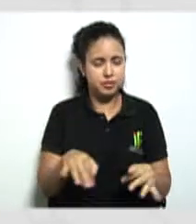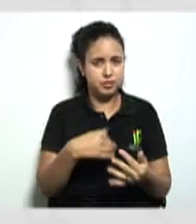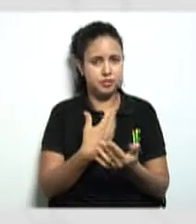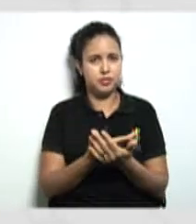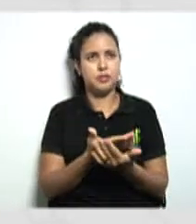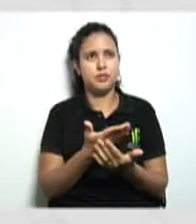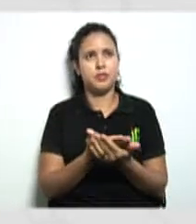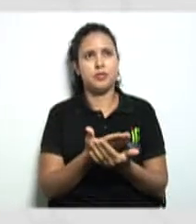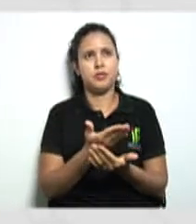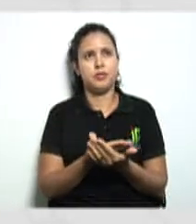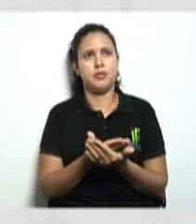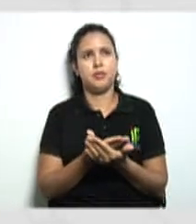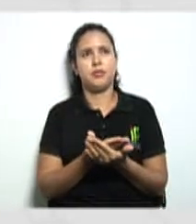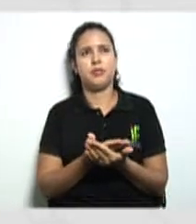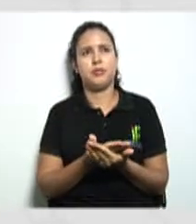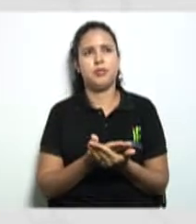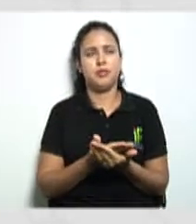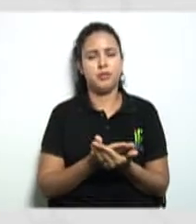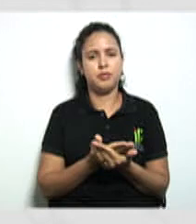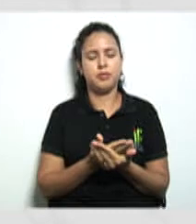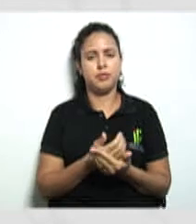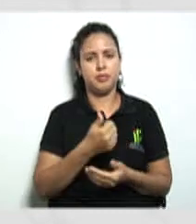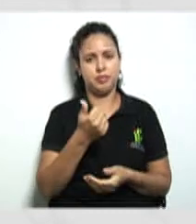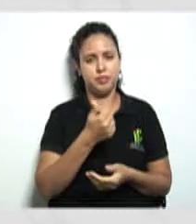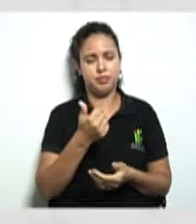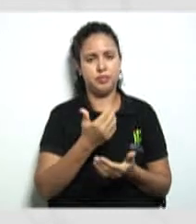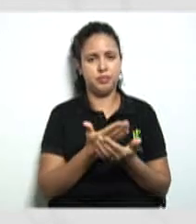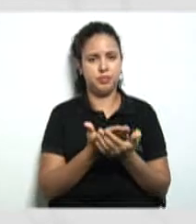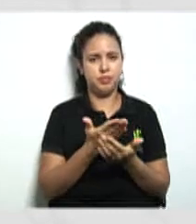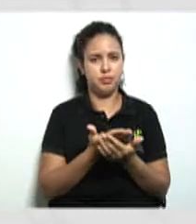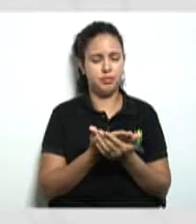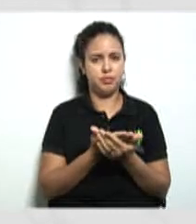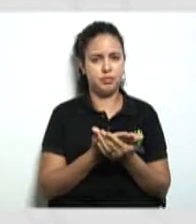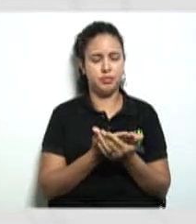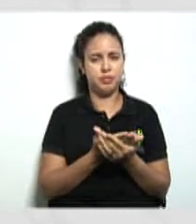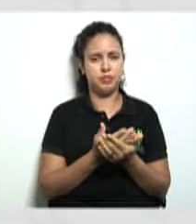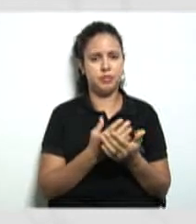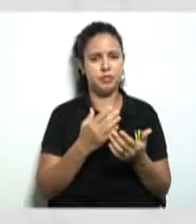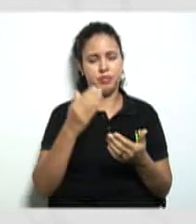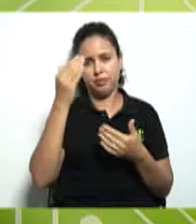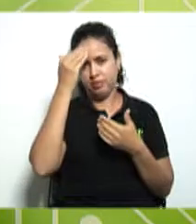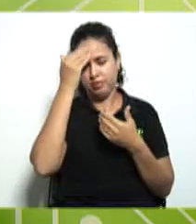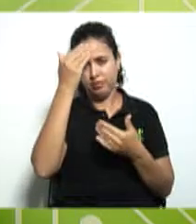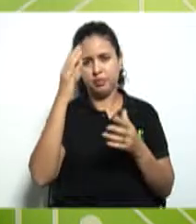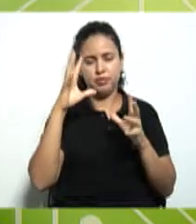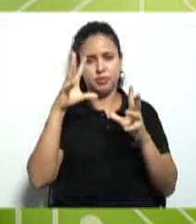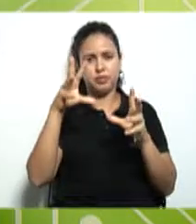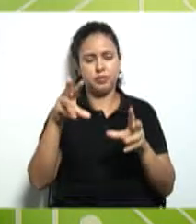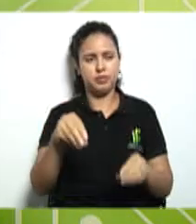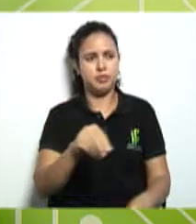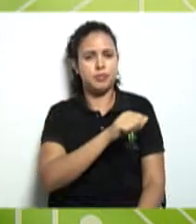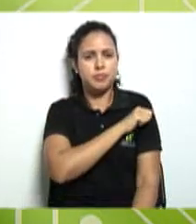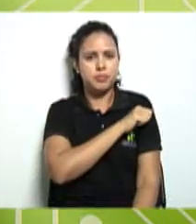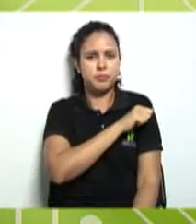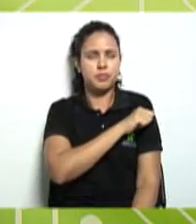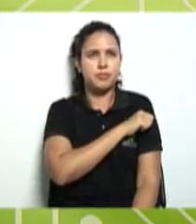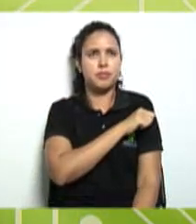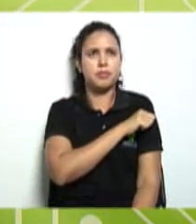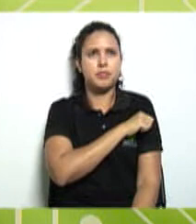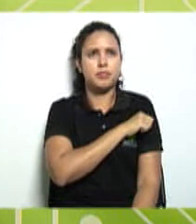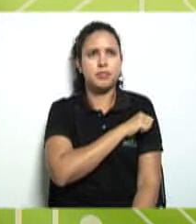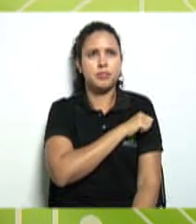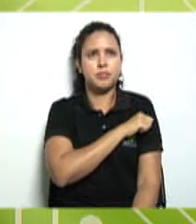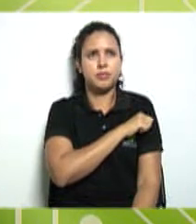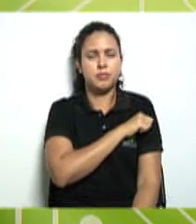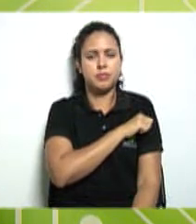aula então nessa primeira aula quero agradecer a participação de vocês que esteve